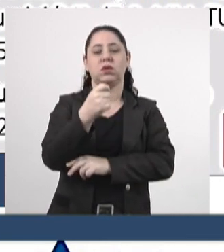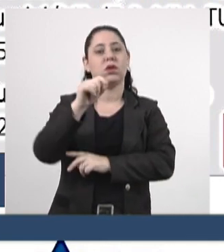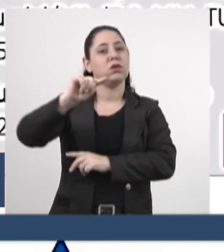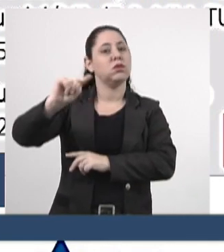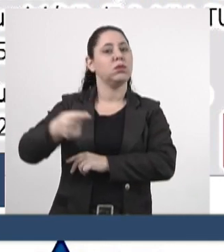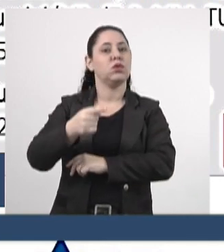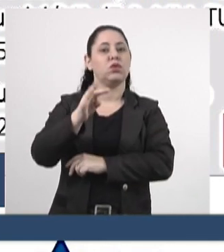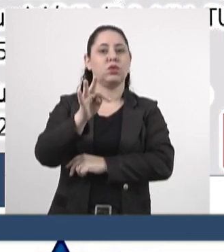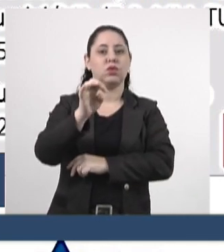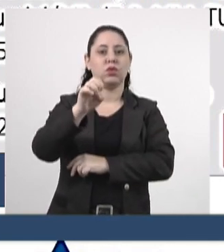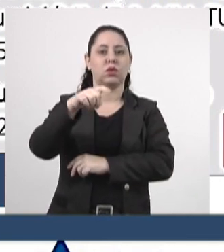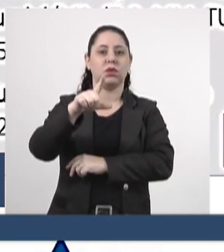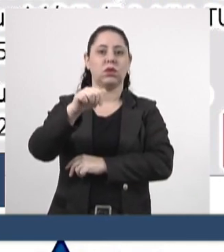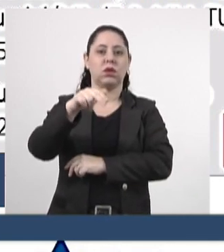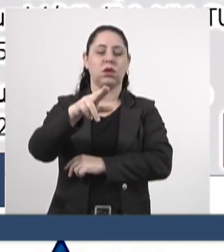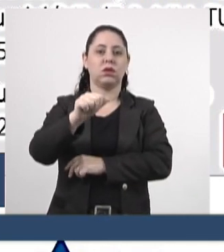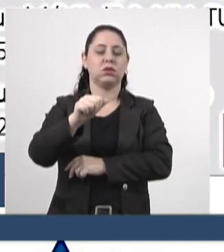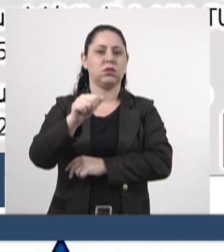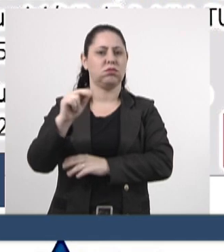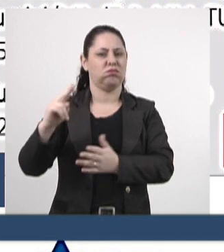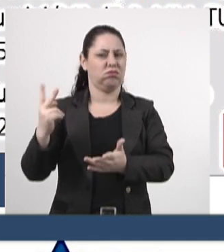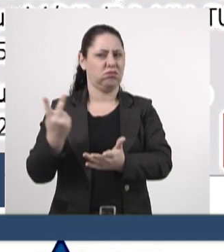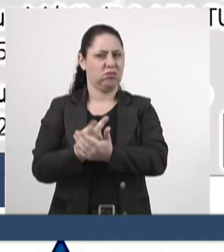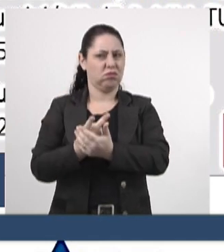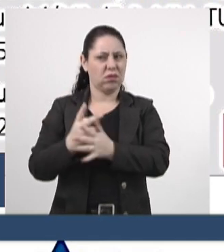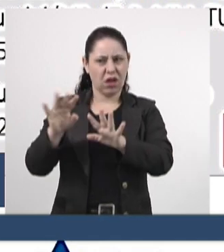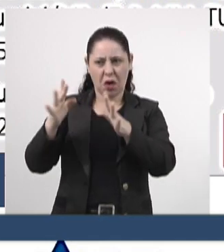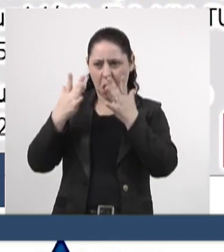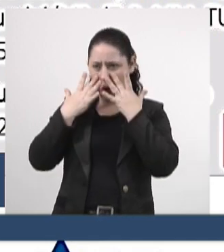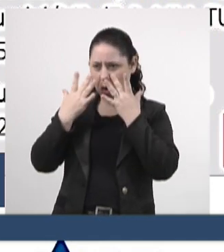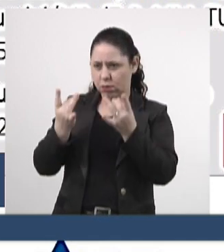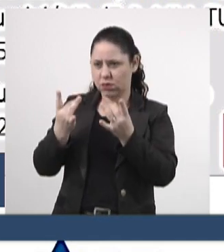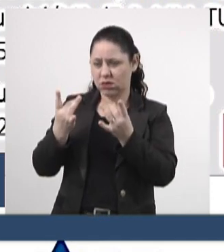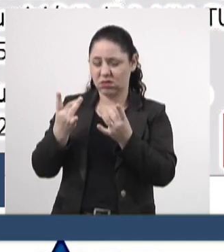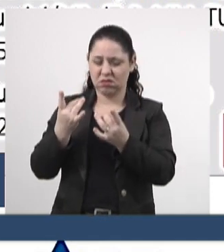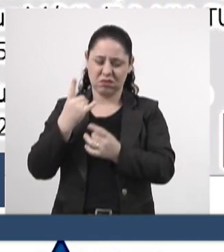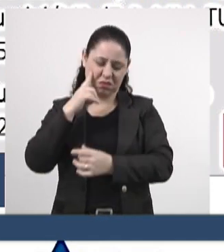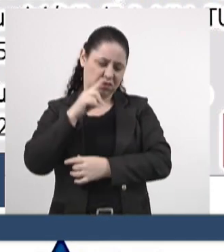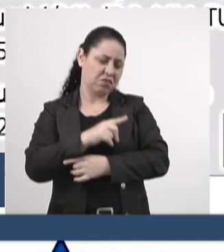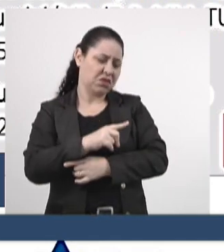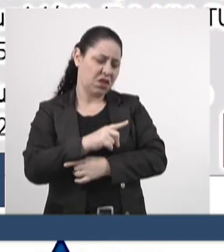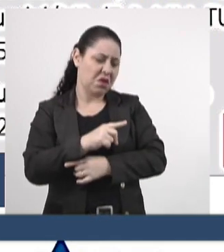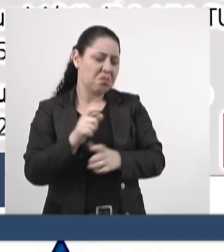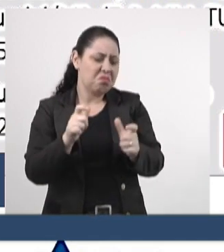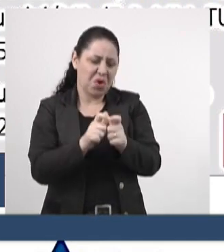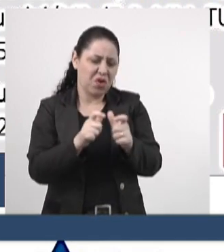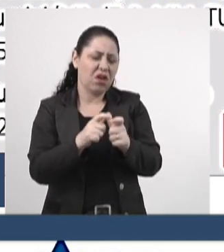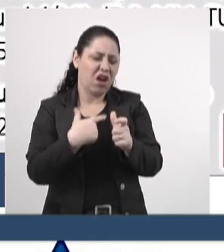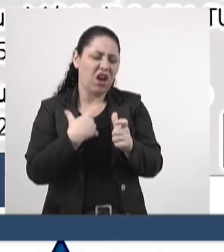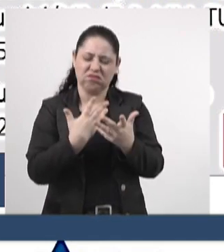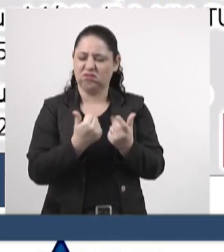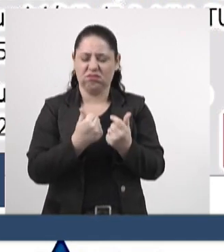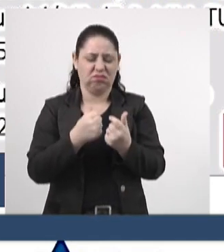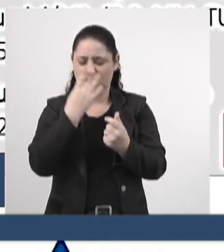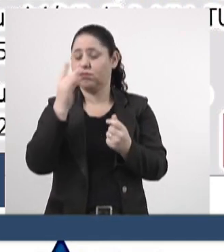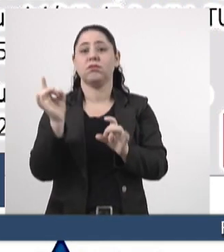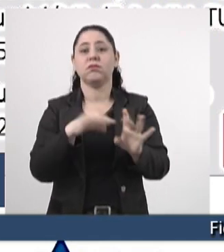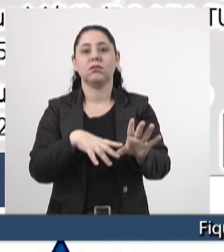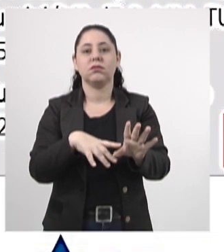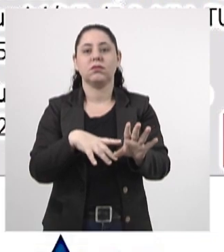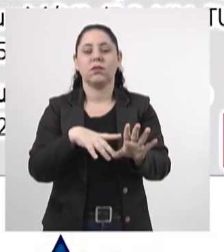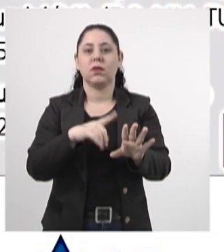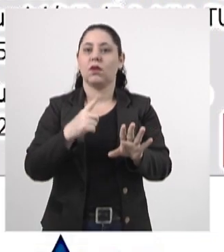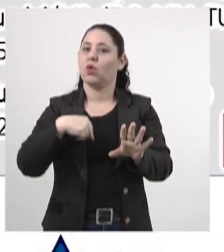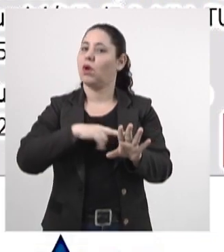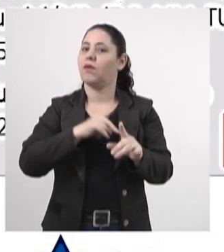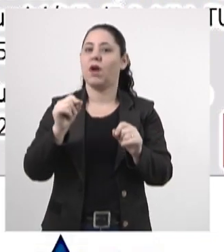errado. E muitos, observam esse número, simplesmente aceitam, acatam. E o botão que